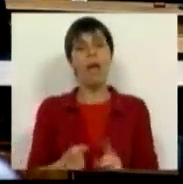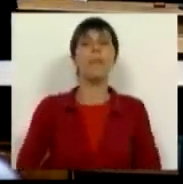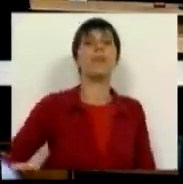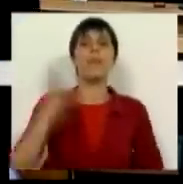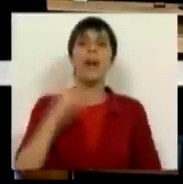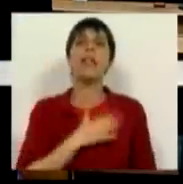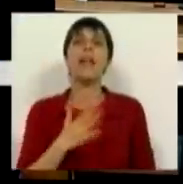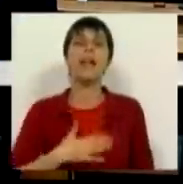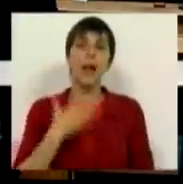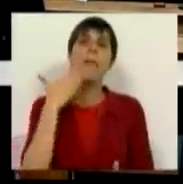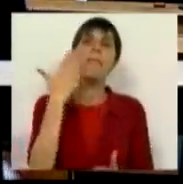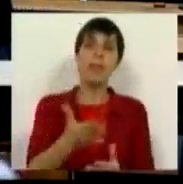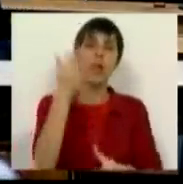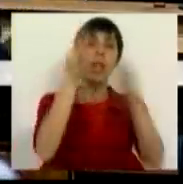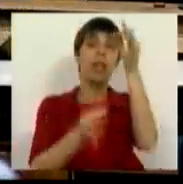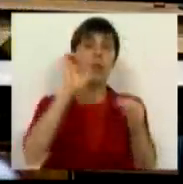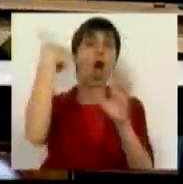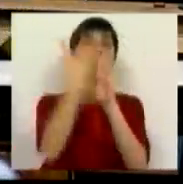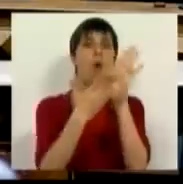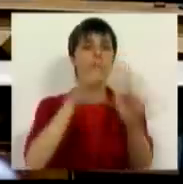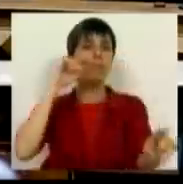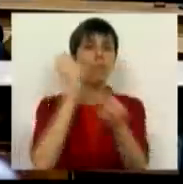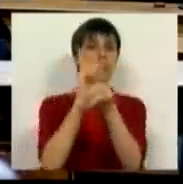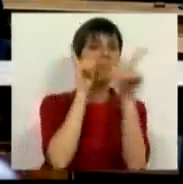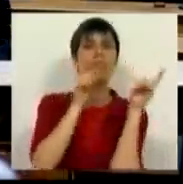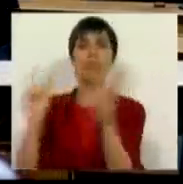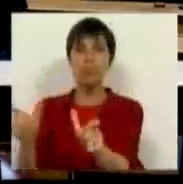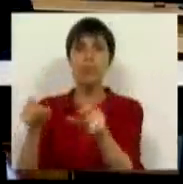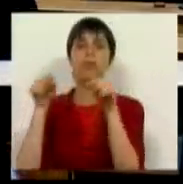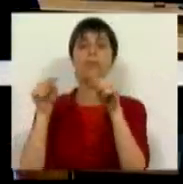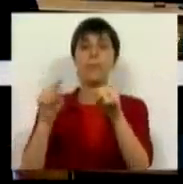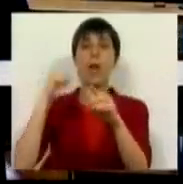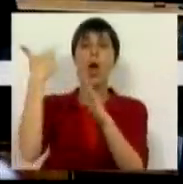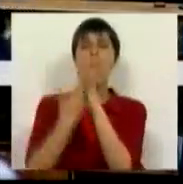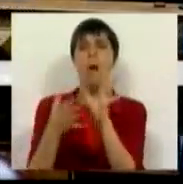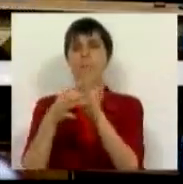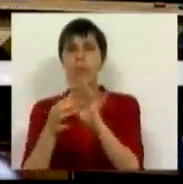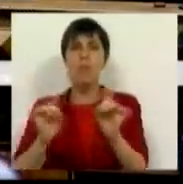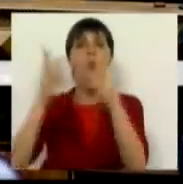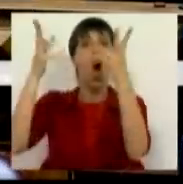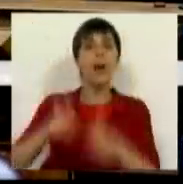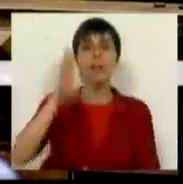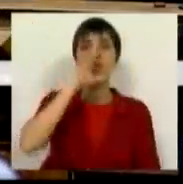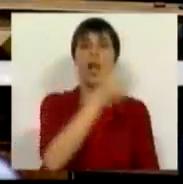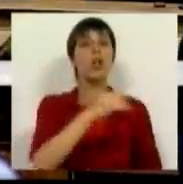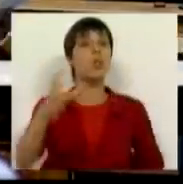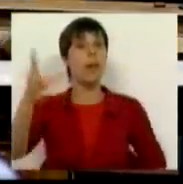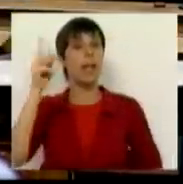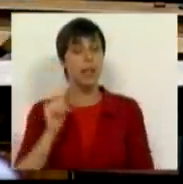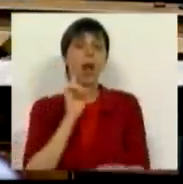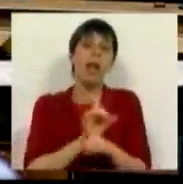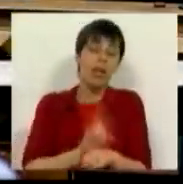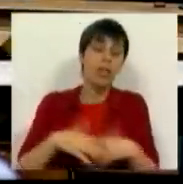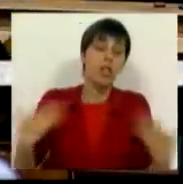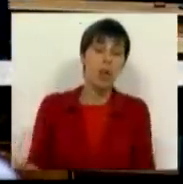Várias entidades requereram ao Tribunal Constitucional a fiscalização da Constitucionalidade do Orçamento do Estado de 2013, entre